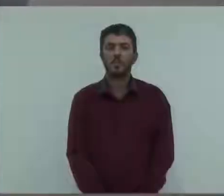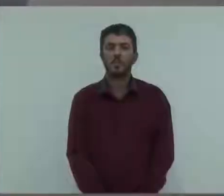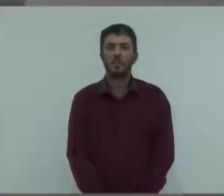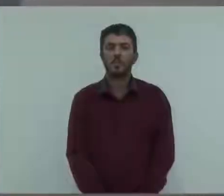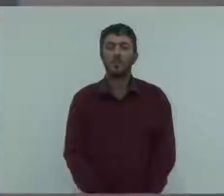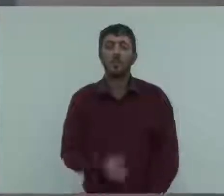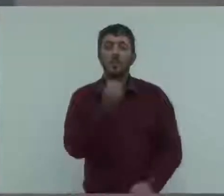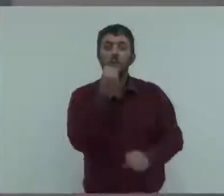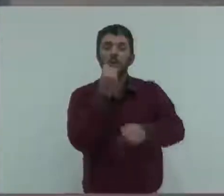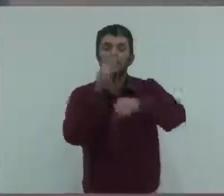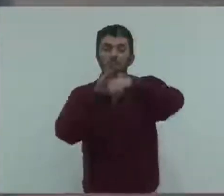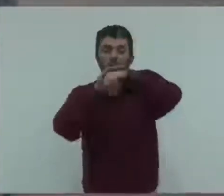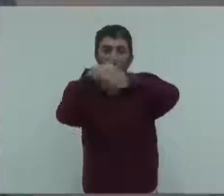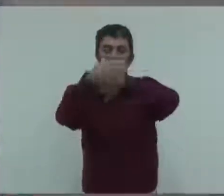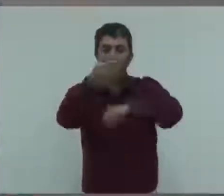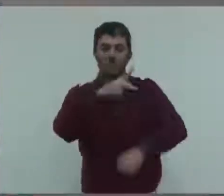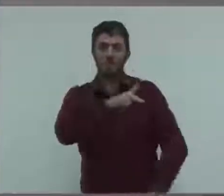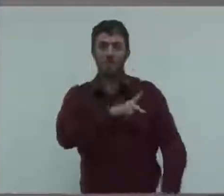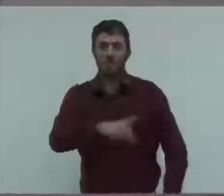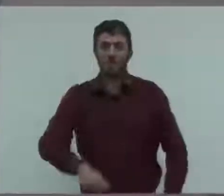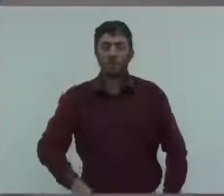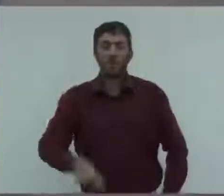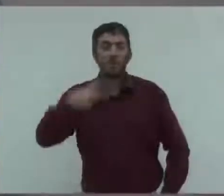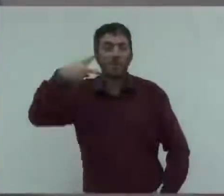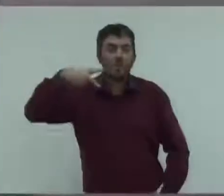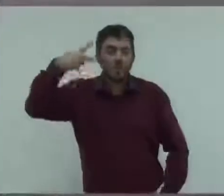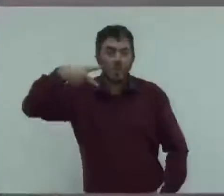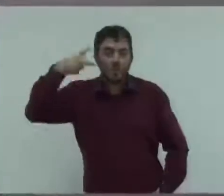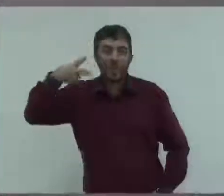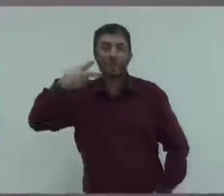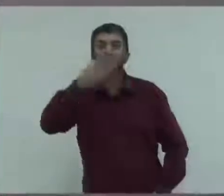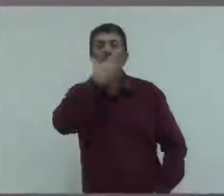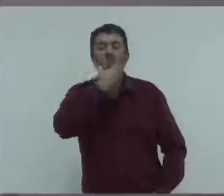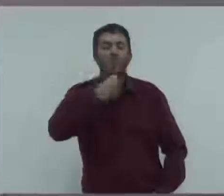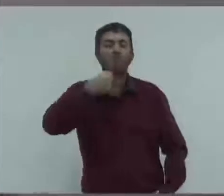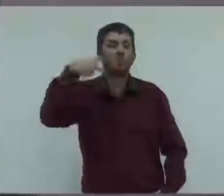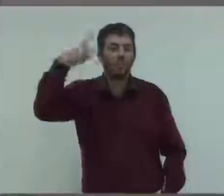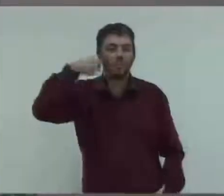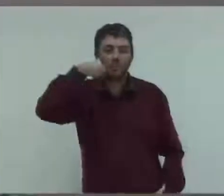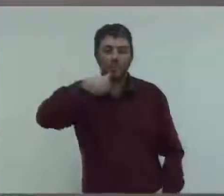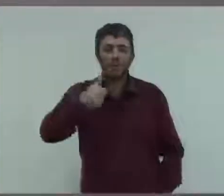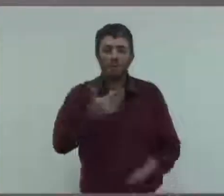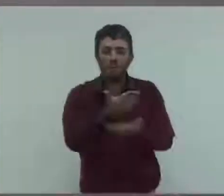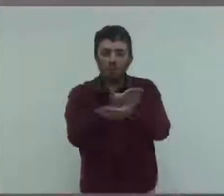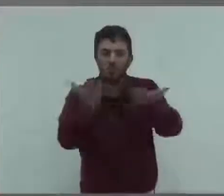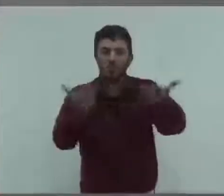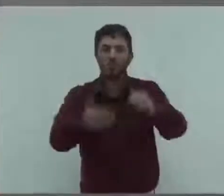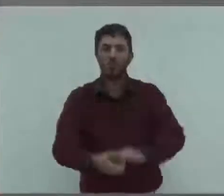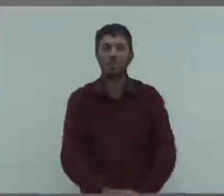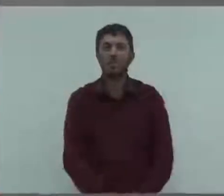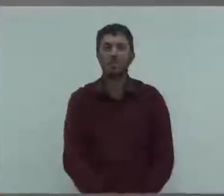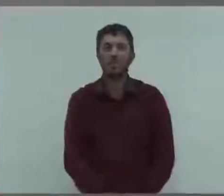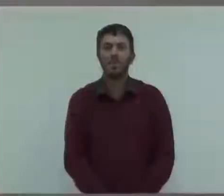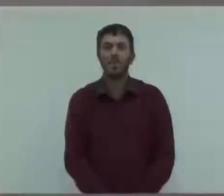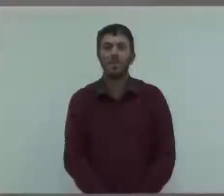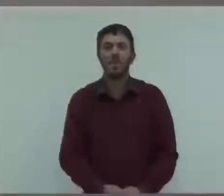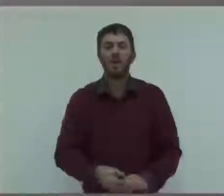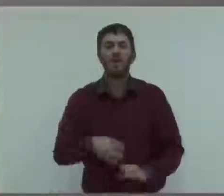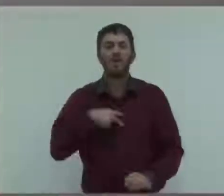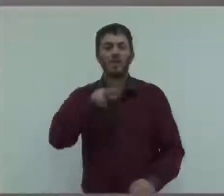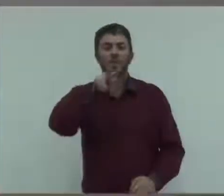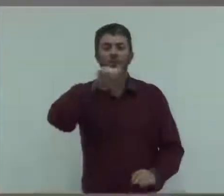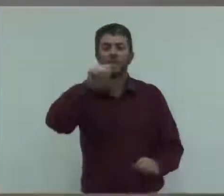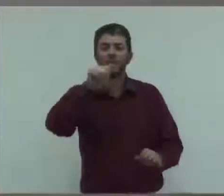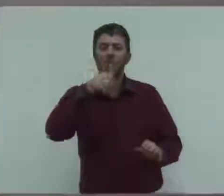Boa noite, senhor presidente, vereadores, vereadoras. Eu vou pautar rapidamente.